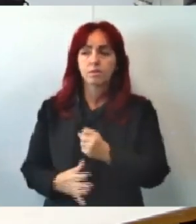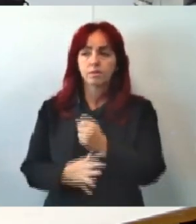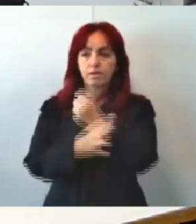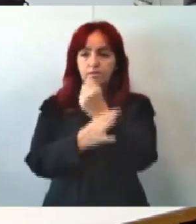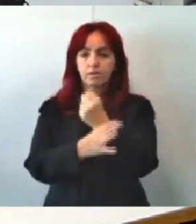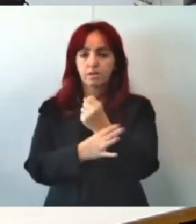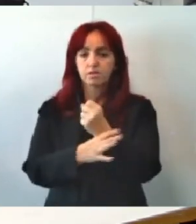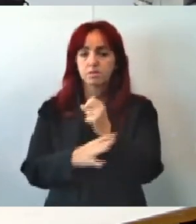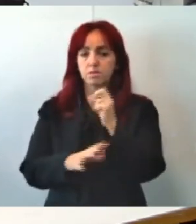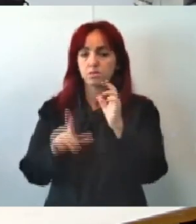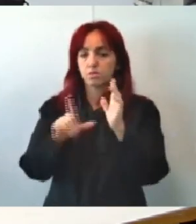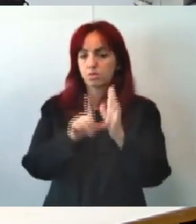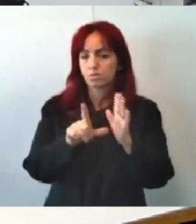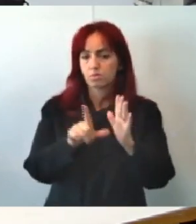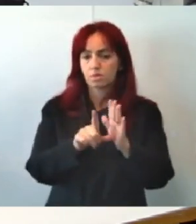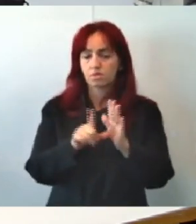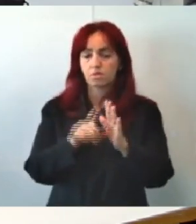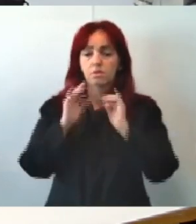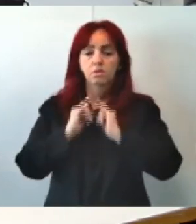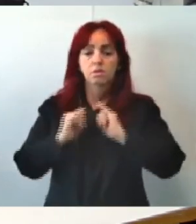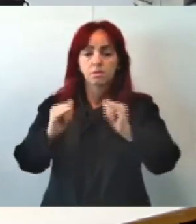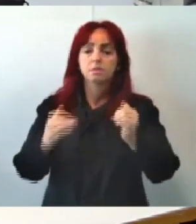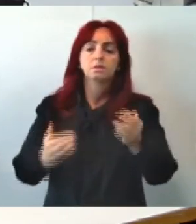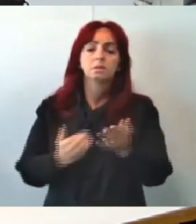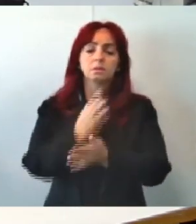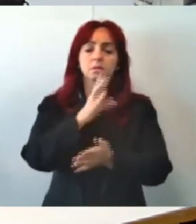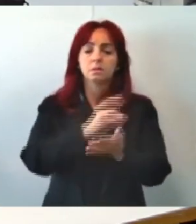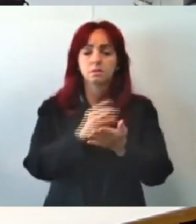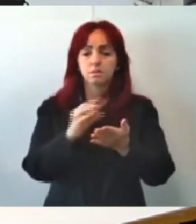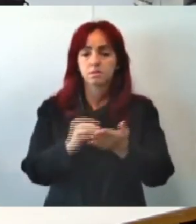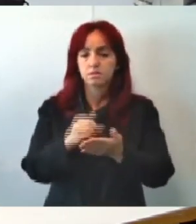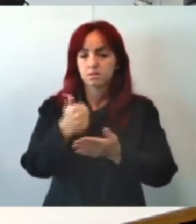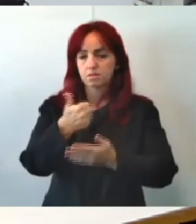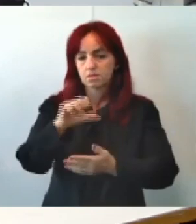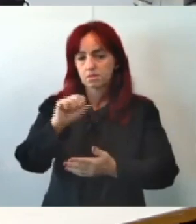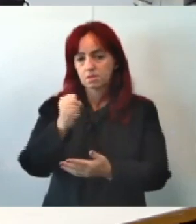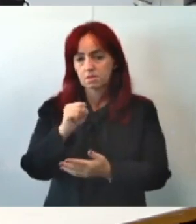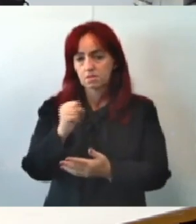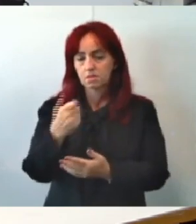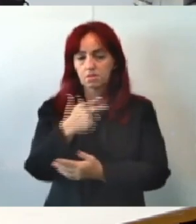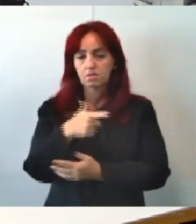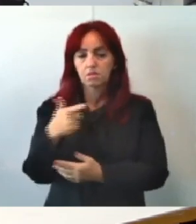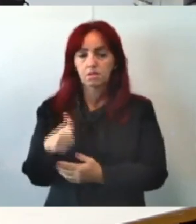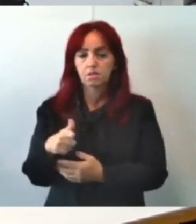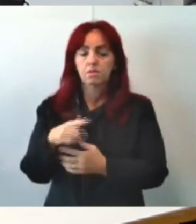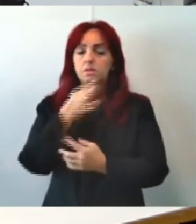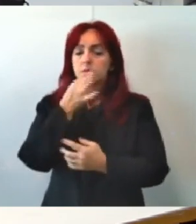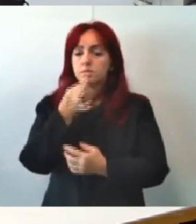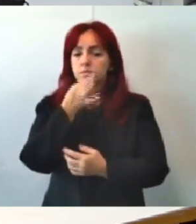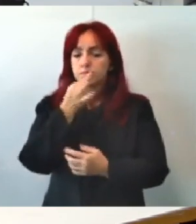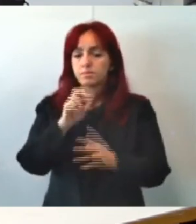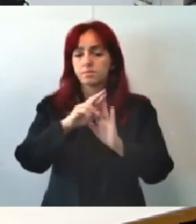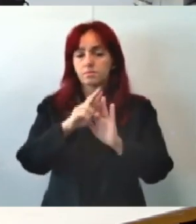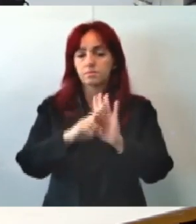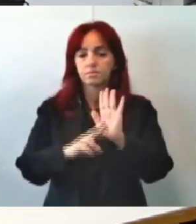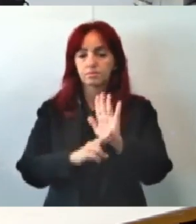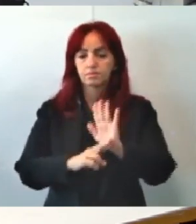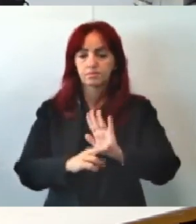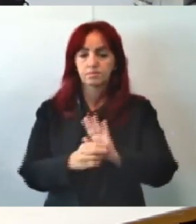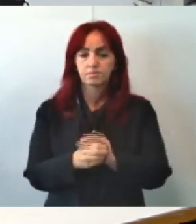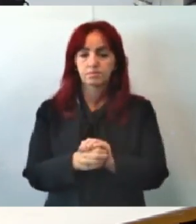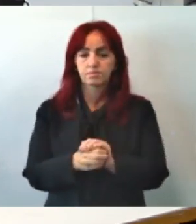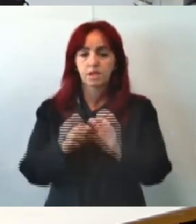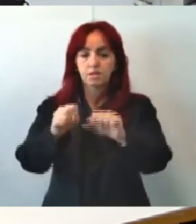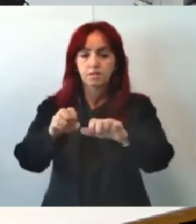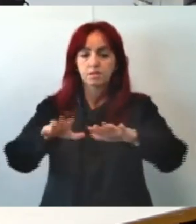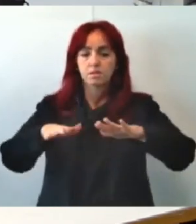Comunicação de aprovação Da ata da 18ª ordinária Visto não terá havido impugnação Décimos termos regimentais Audiência pública